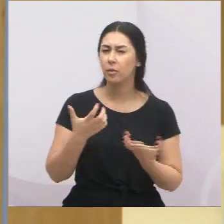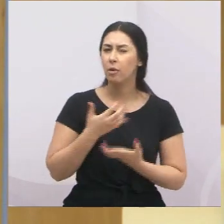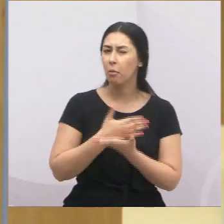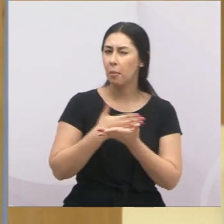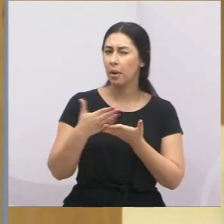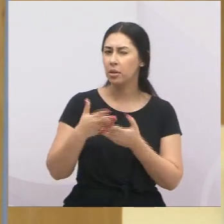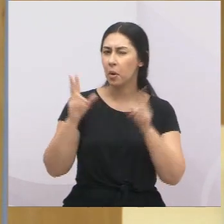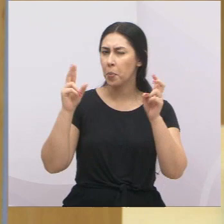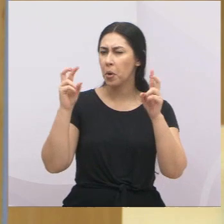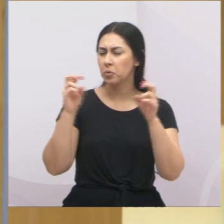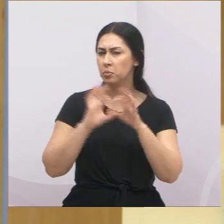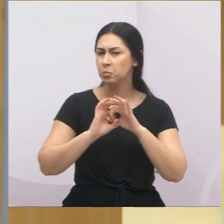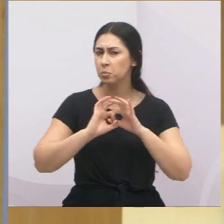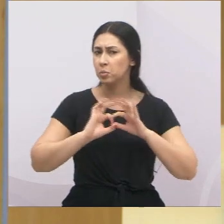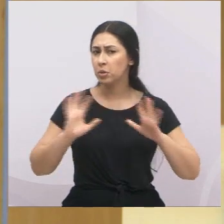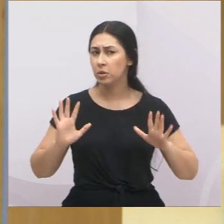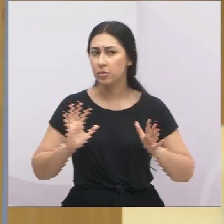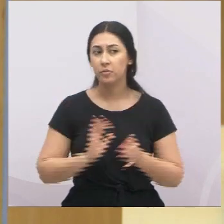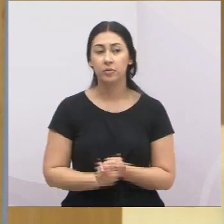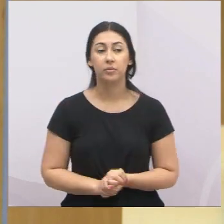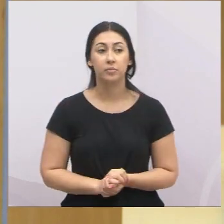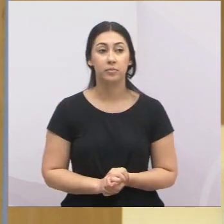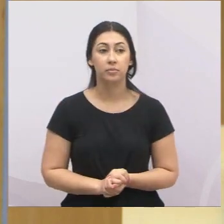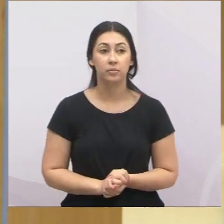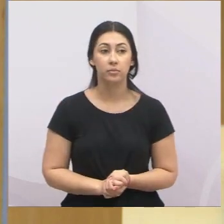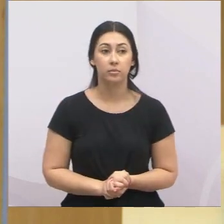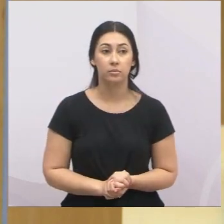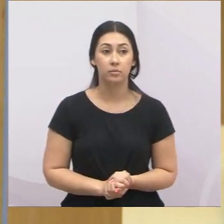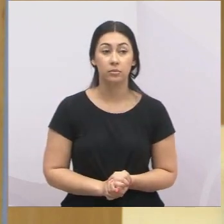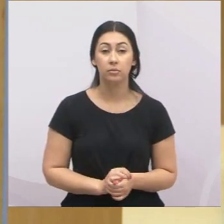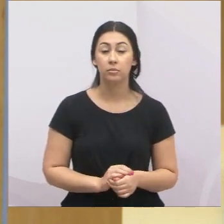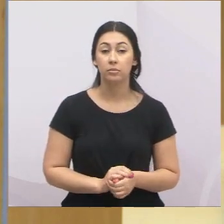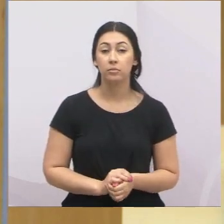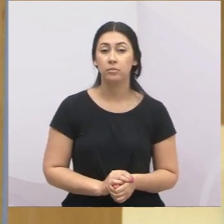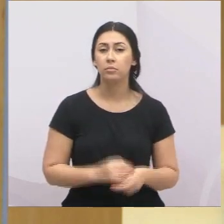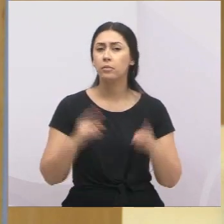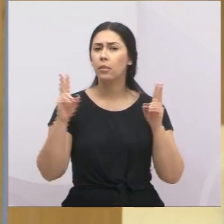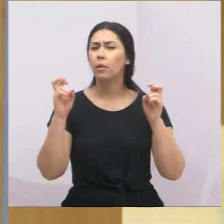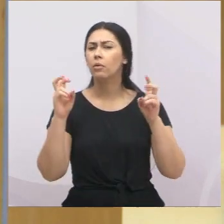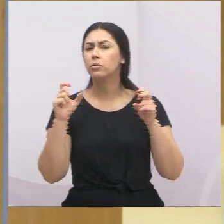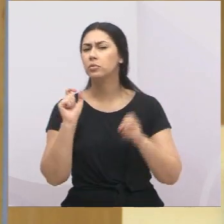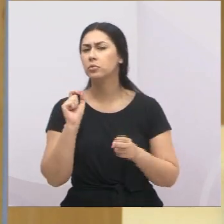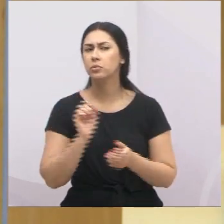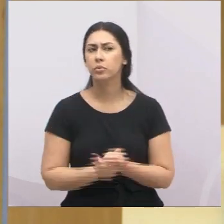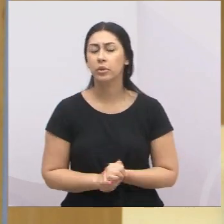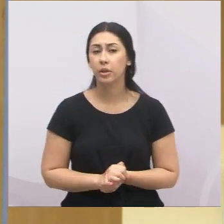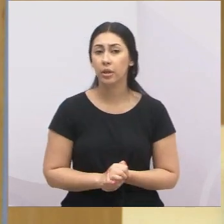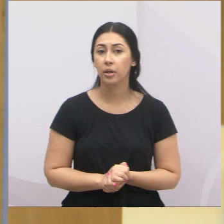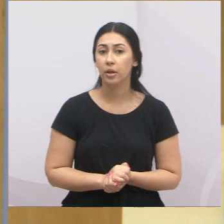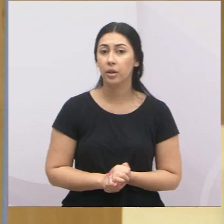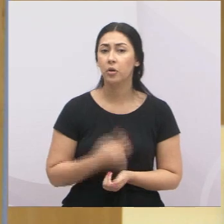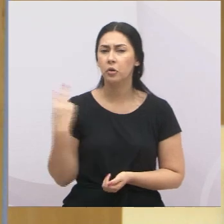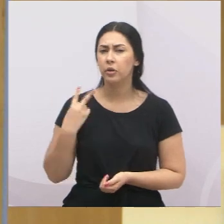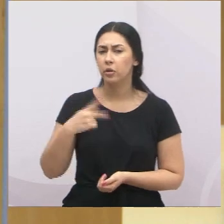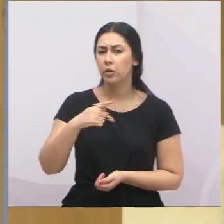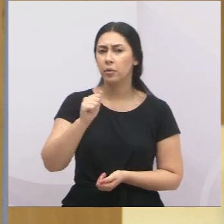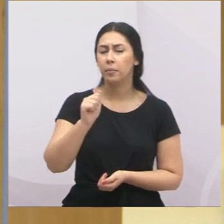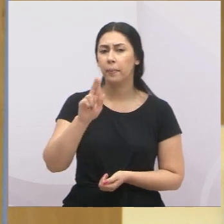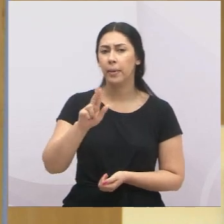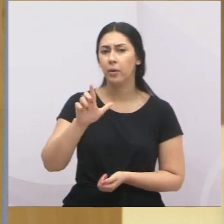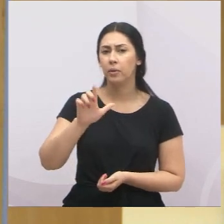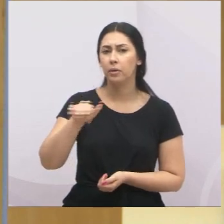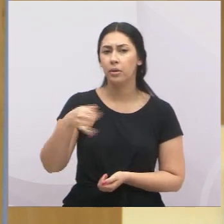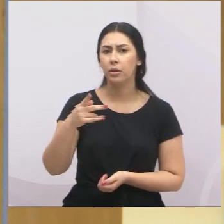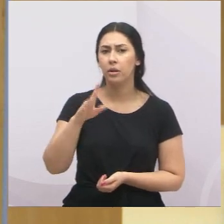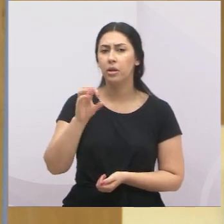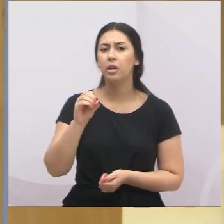meu tema livre de hoje seguindo o assunto que foi dito aí pelo vereador Paulinho dos Condutores e para mim